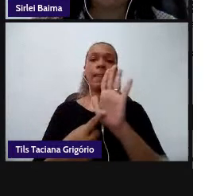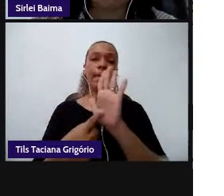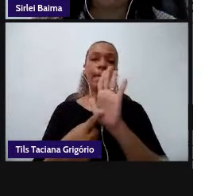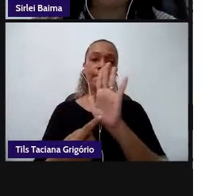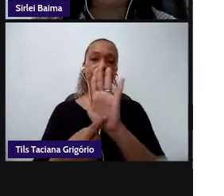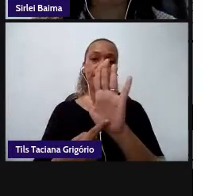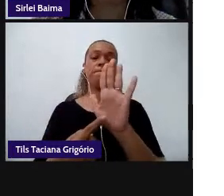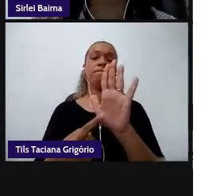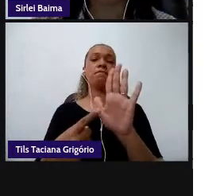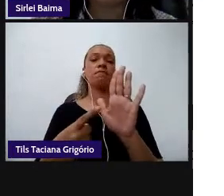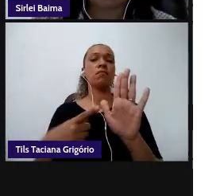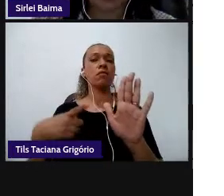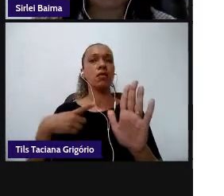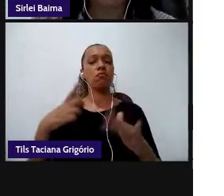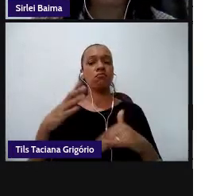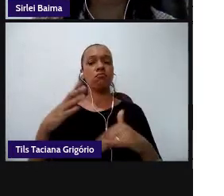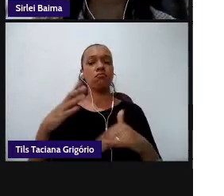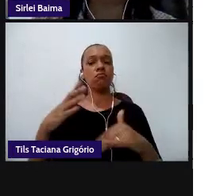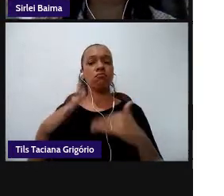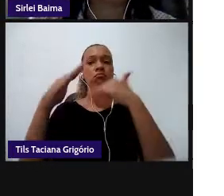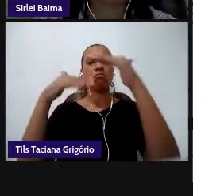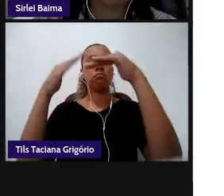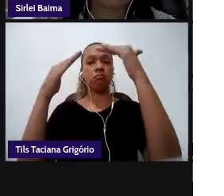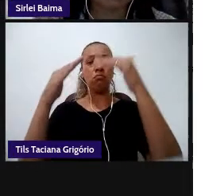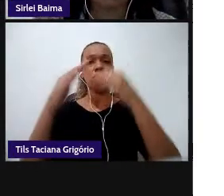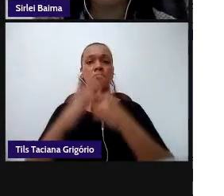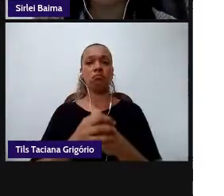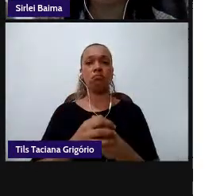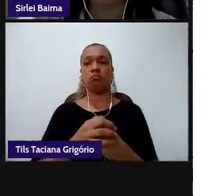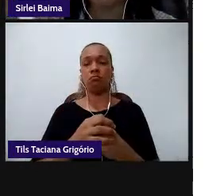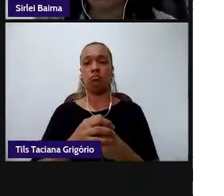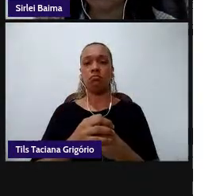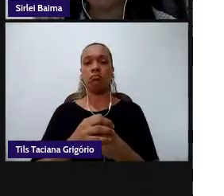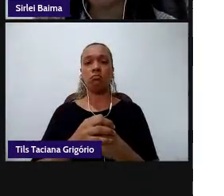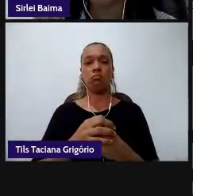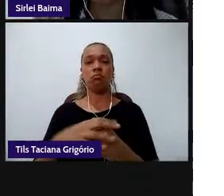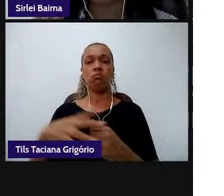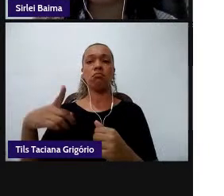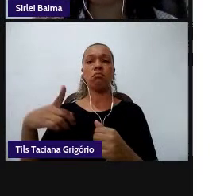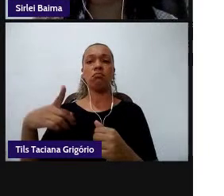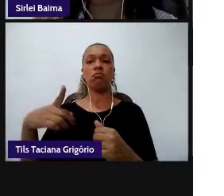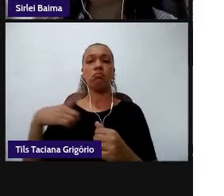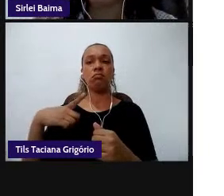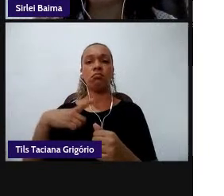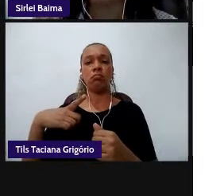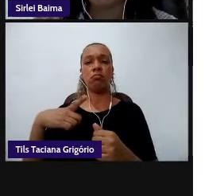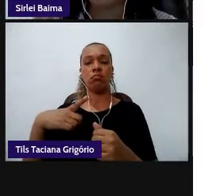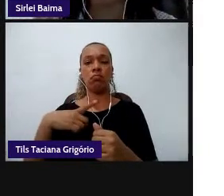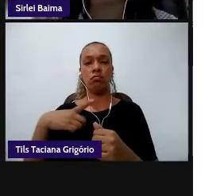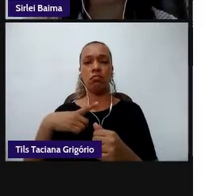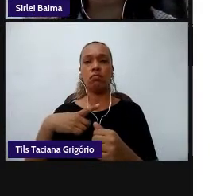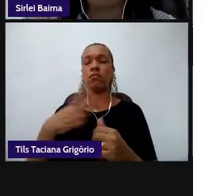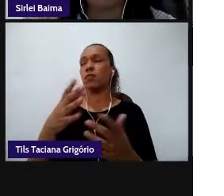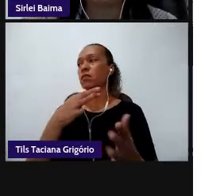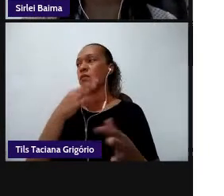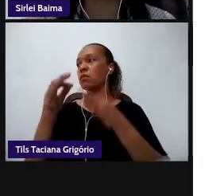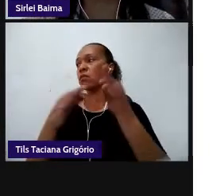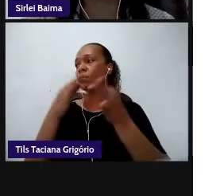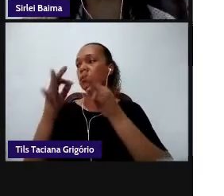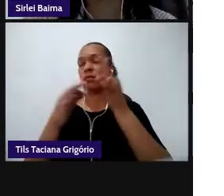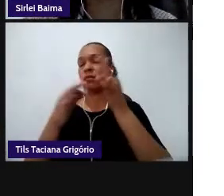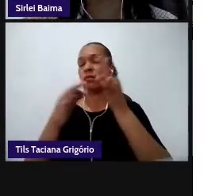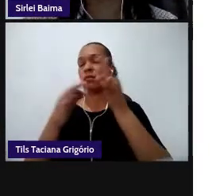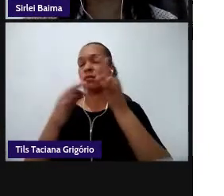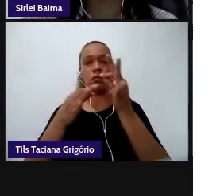desenvolver uma postura flexível que permita rever crenças opiniões que também tenha autonomia para